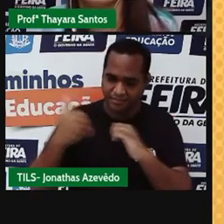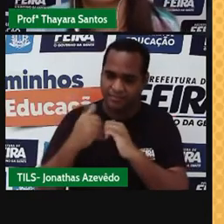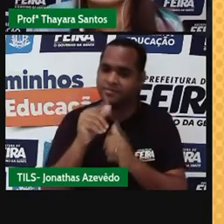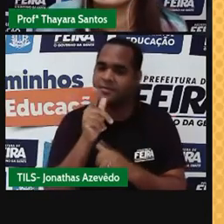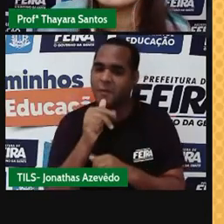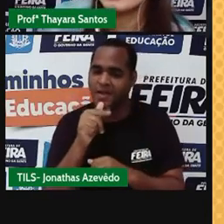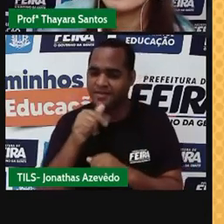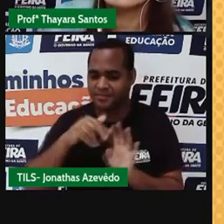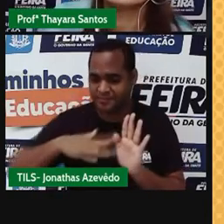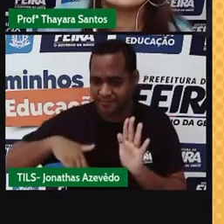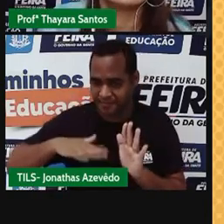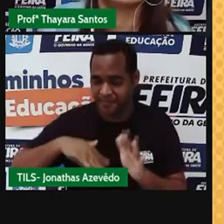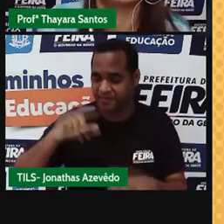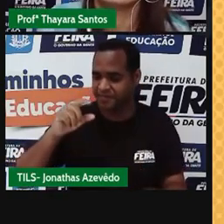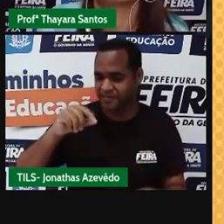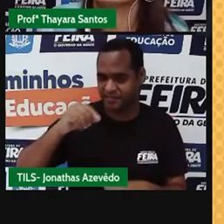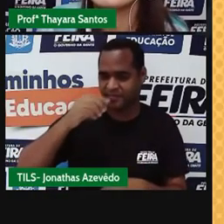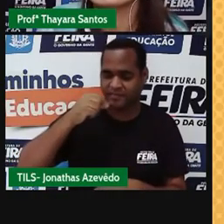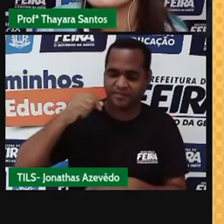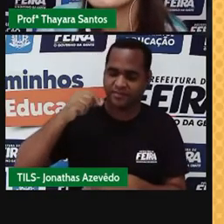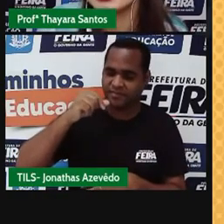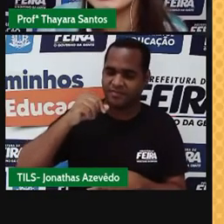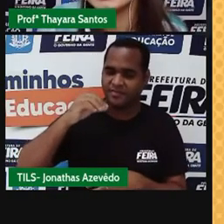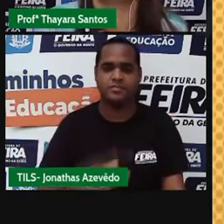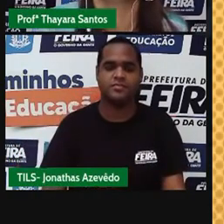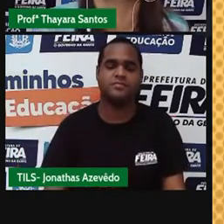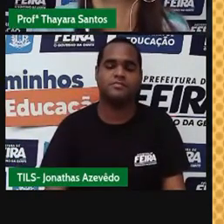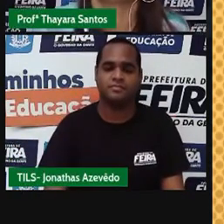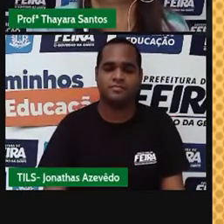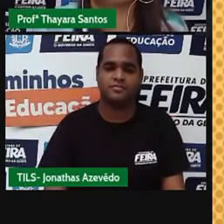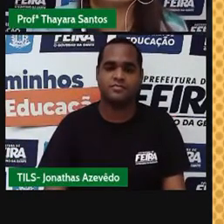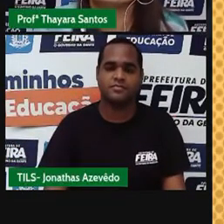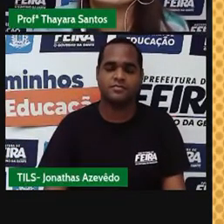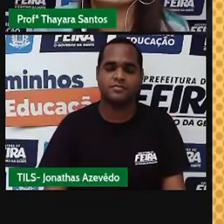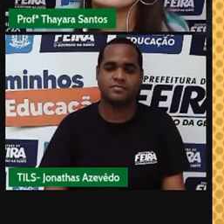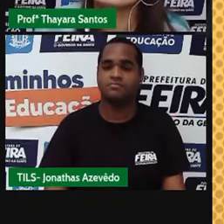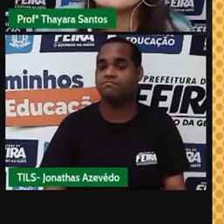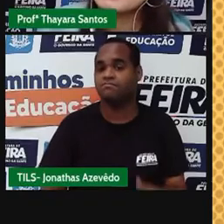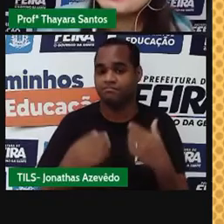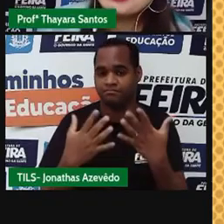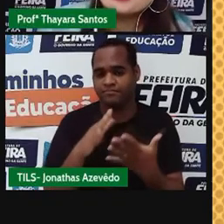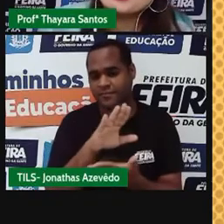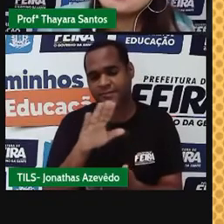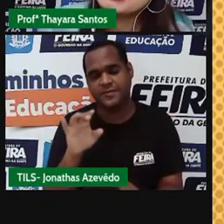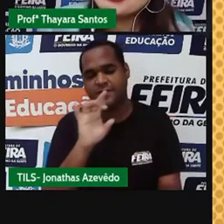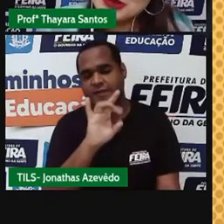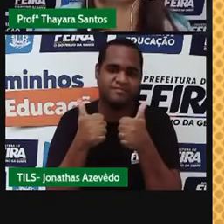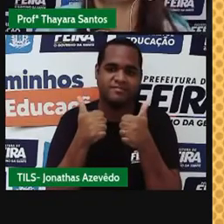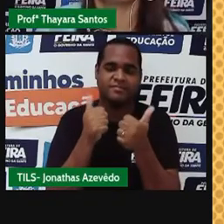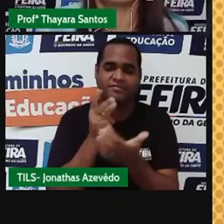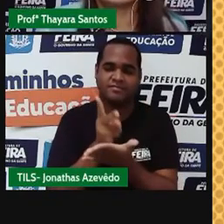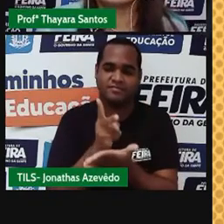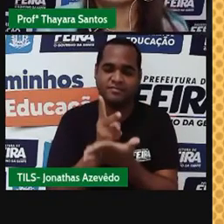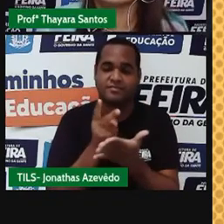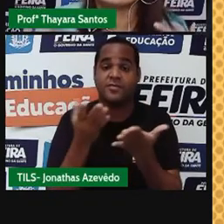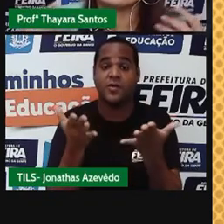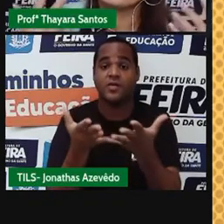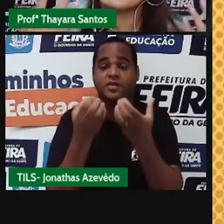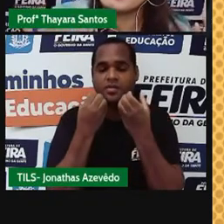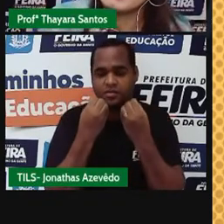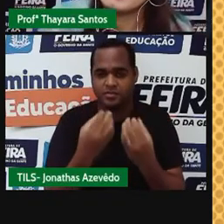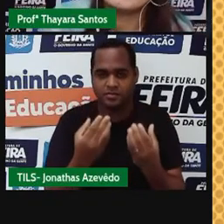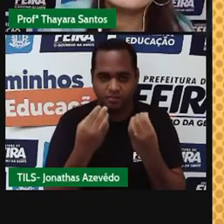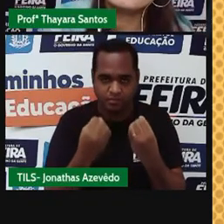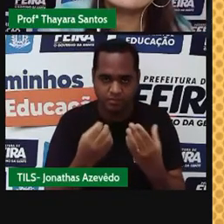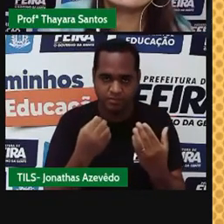mar do sal que a gente vai utilizar no nosso dia a dia. E aí, gente, vocês gostaram do que a gente aprendeu hoje? Por hoje, vocês vão